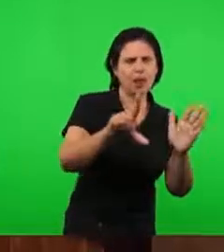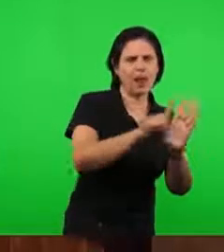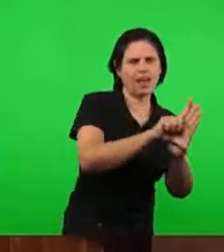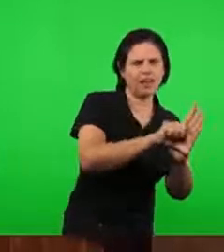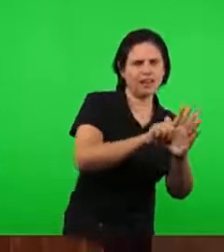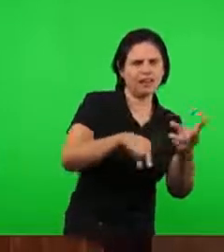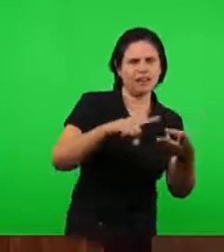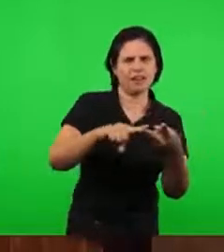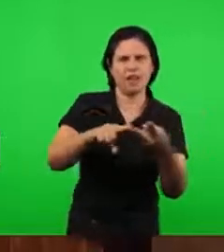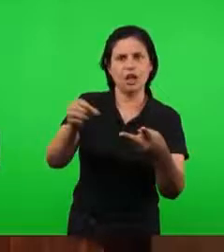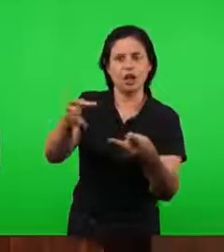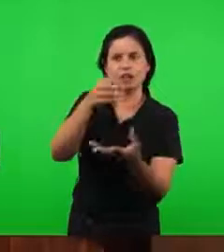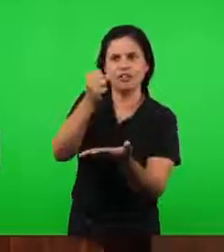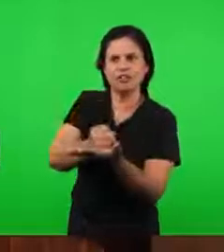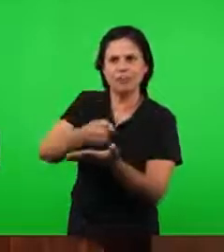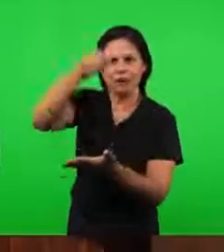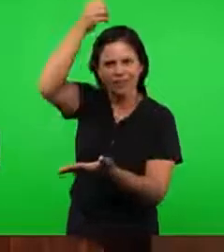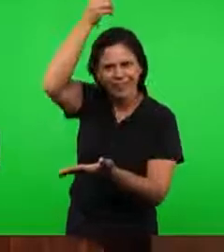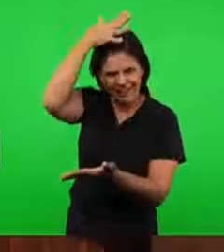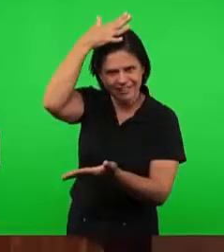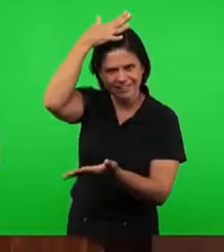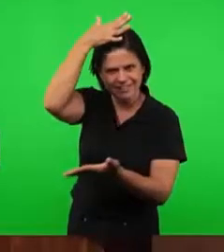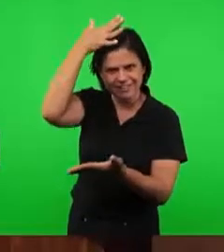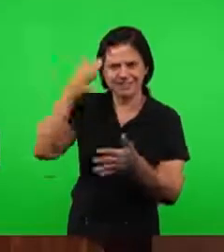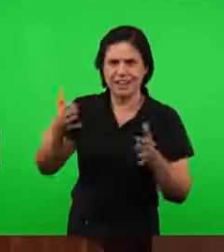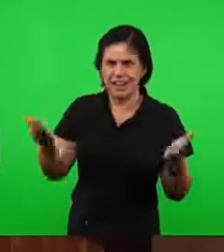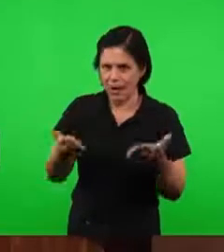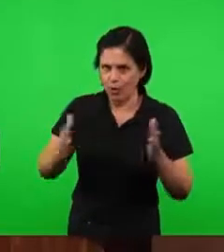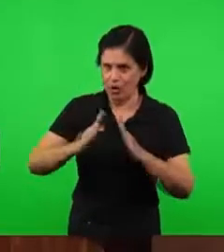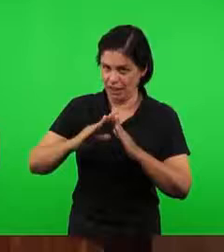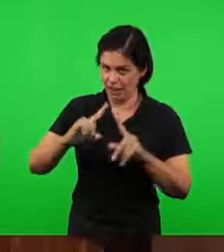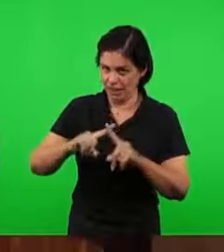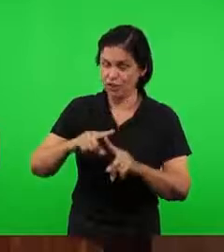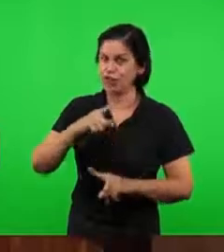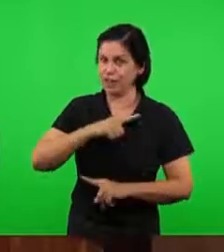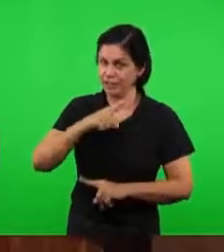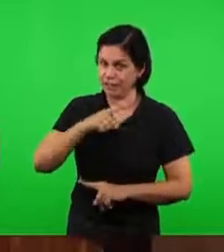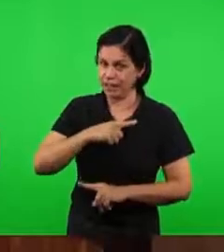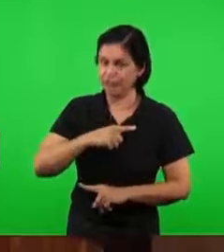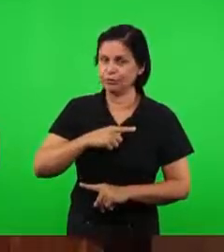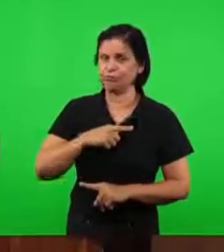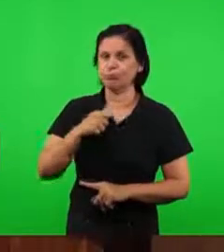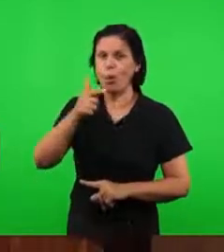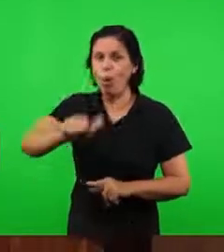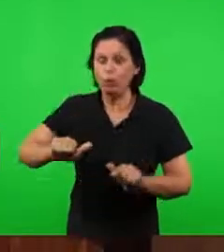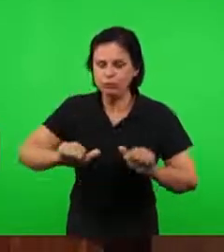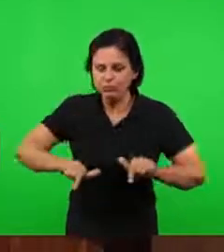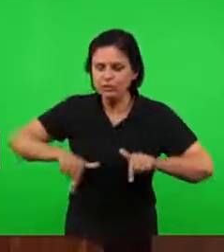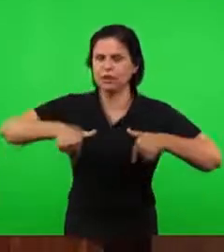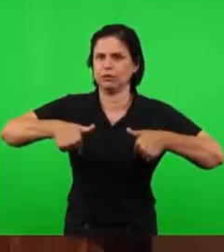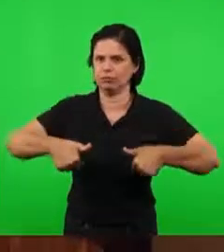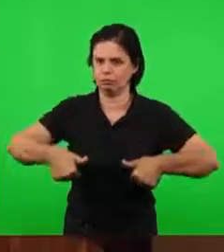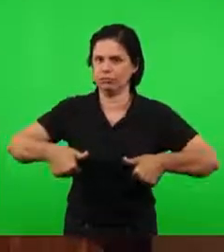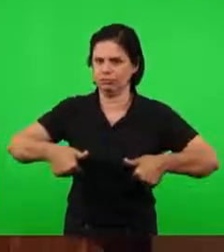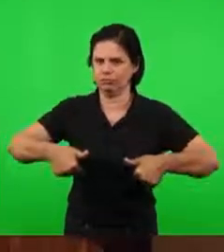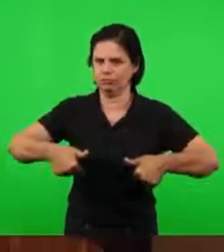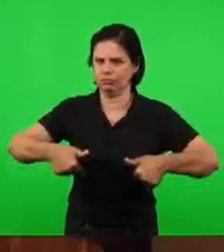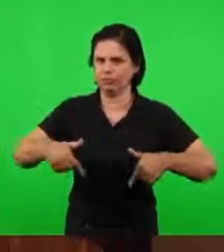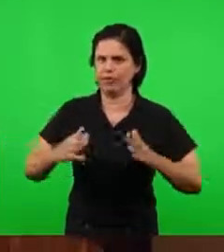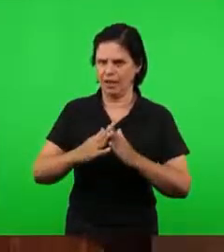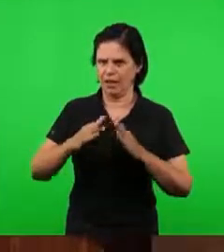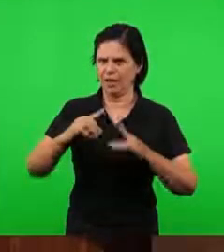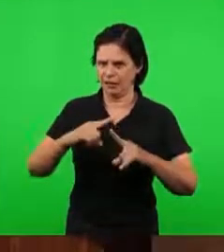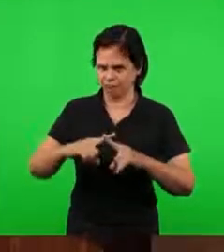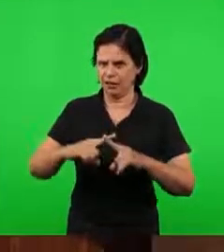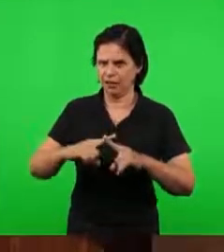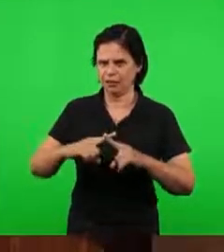igreja agora tem outra manifestação, ela iria se pronunciar como igreja